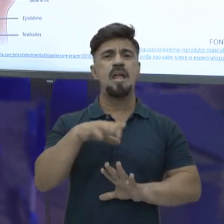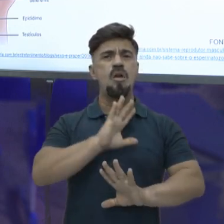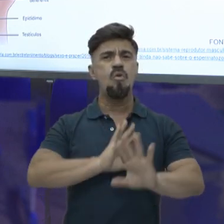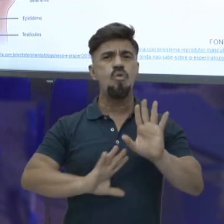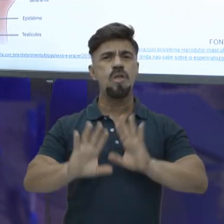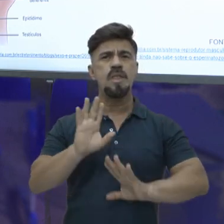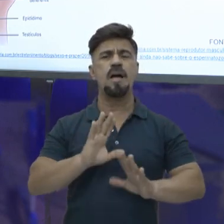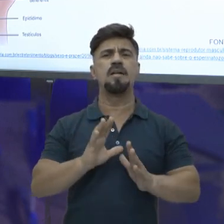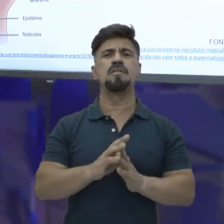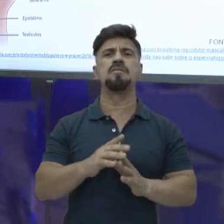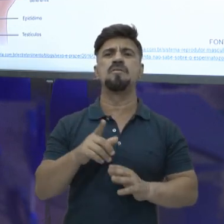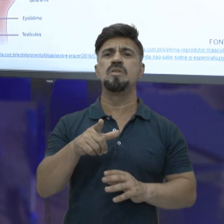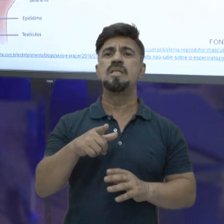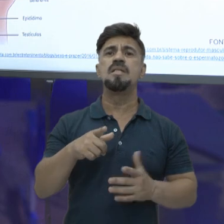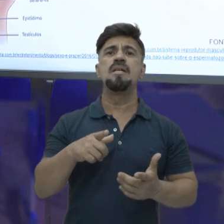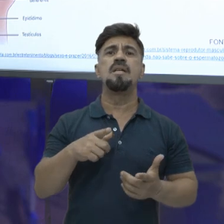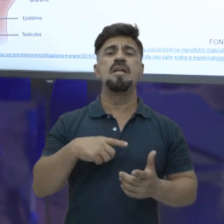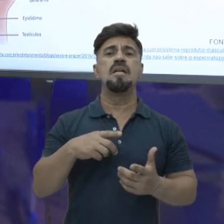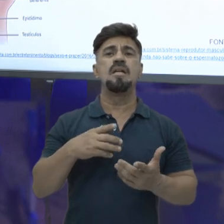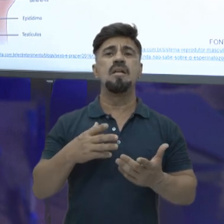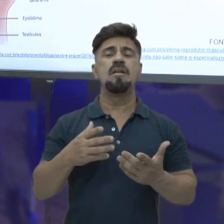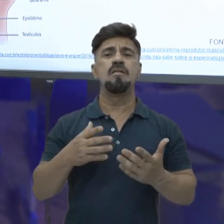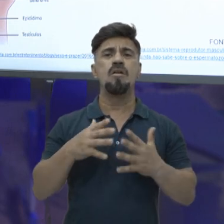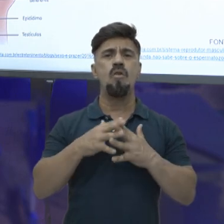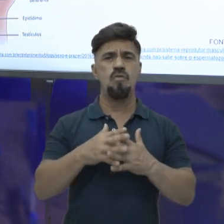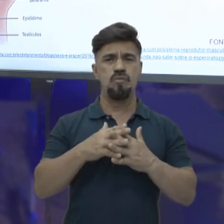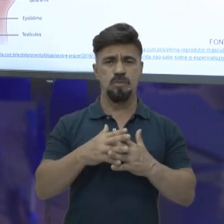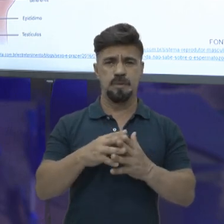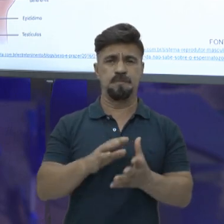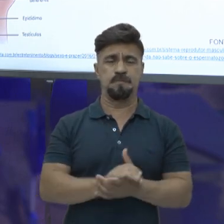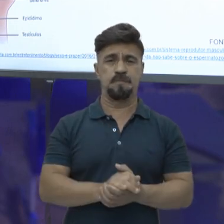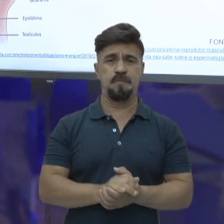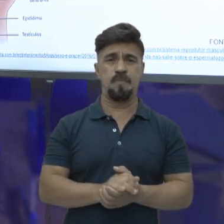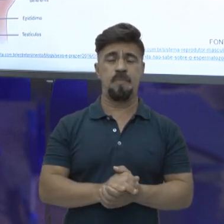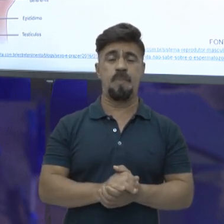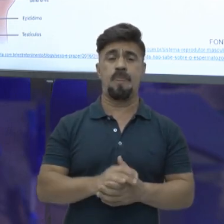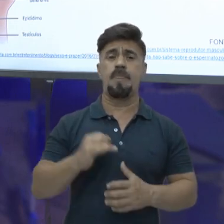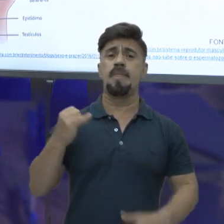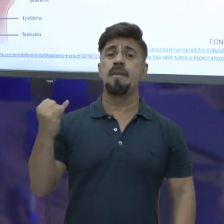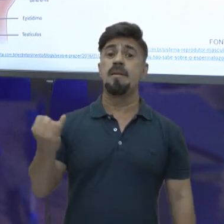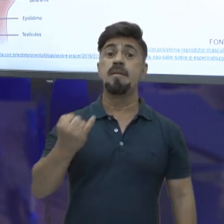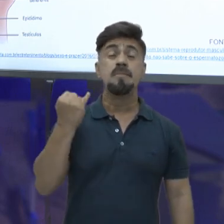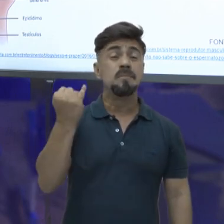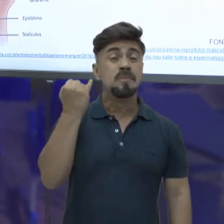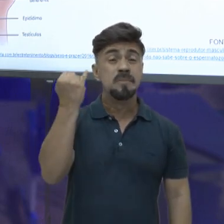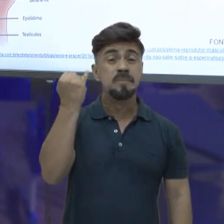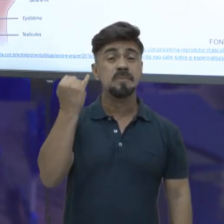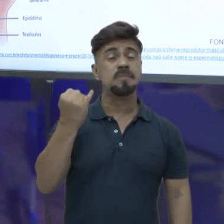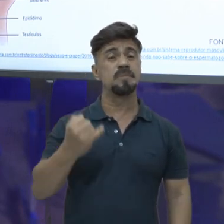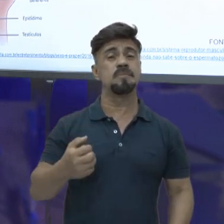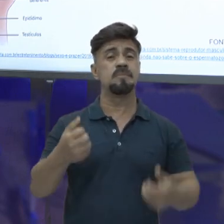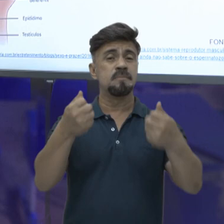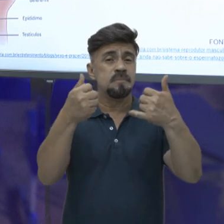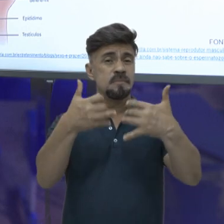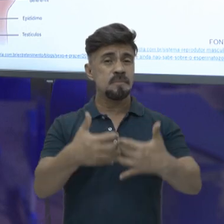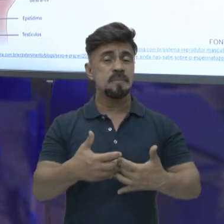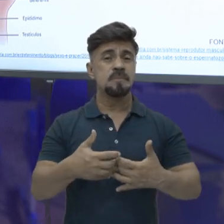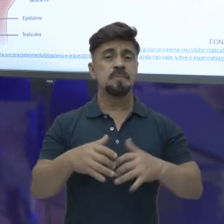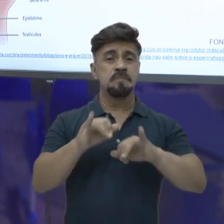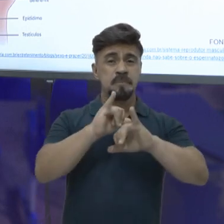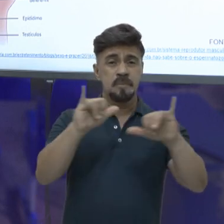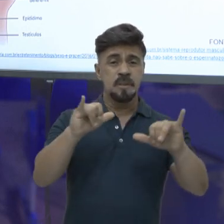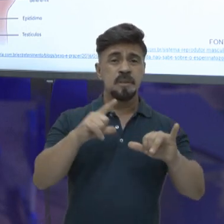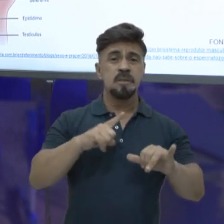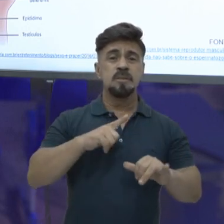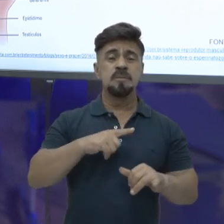cuidado com isso daí para vocês não juntarem as duas coisas. Coisa muito importante, importantíssima de falar. Ó, tem